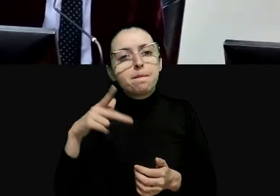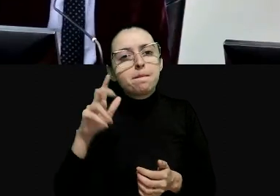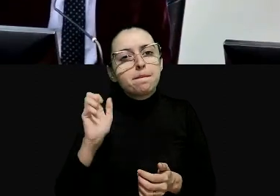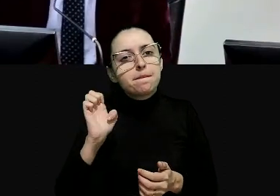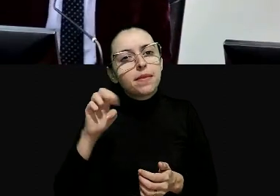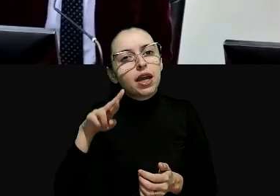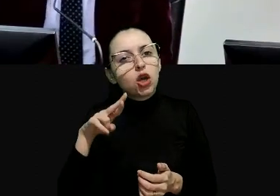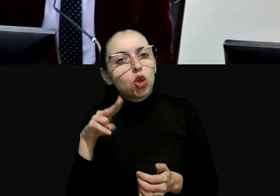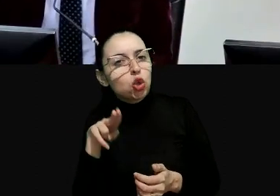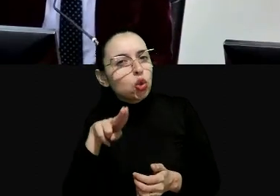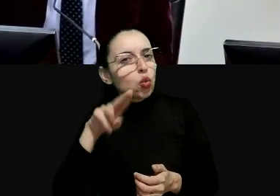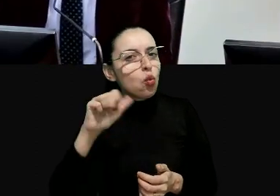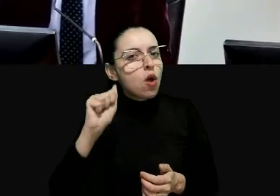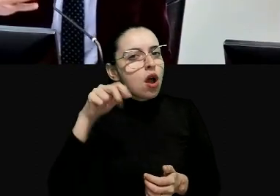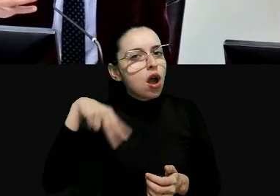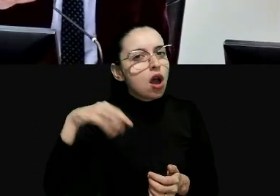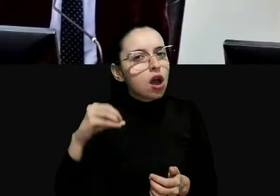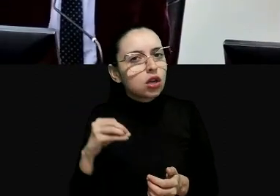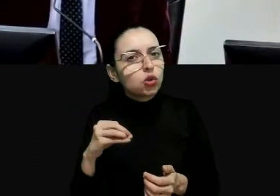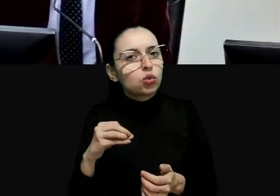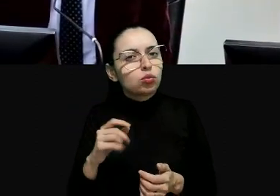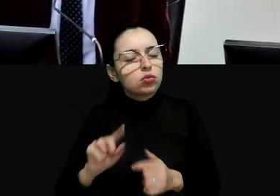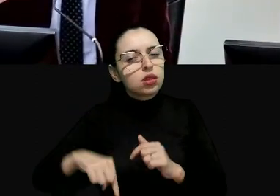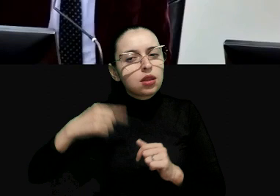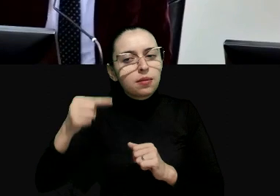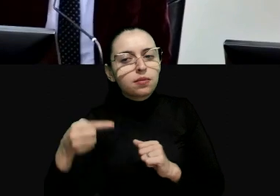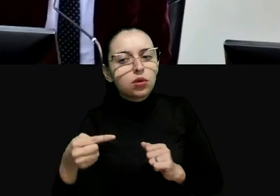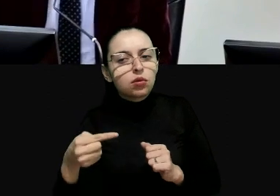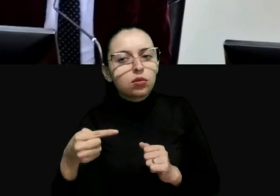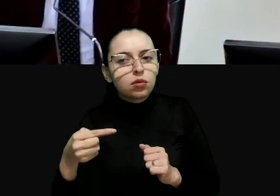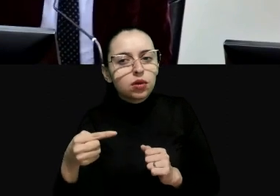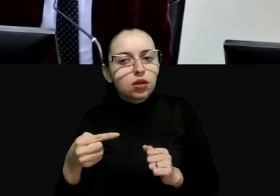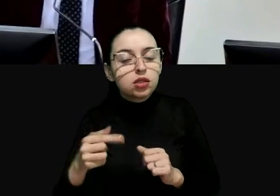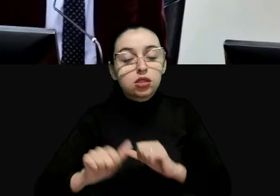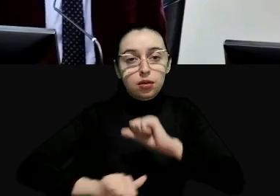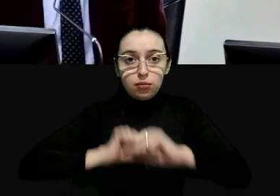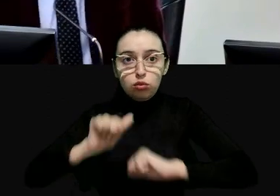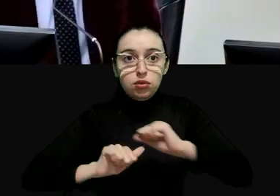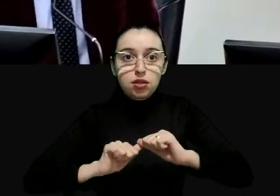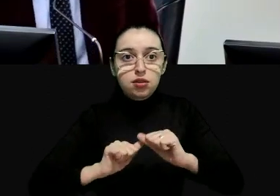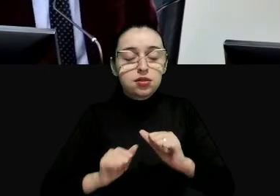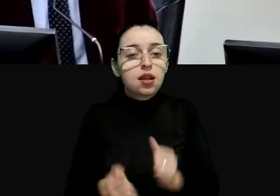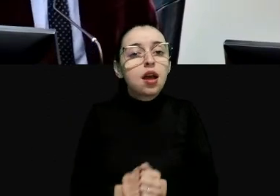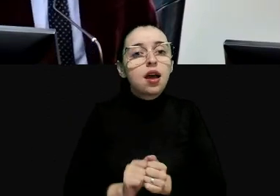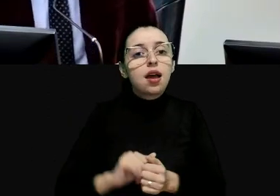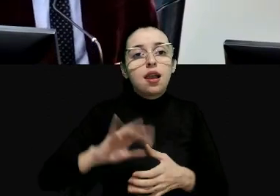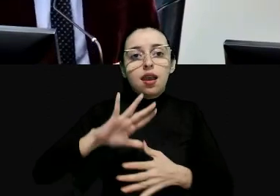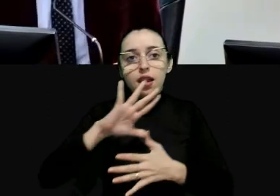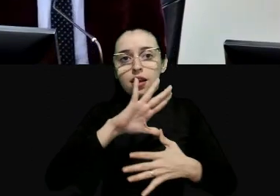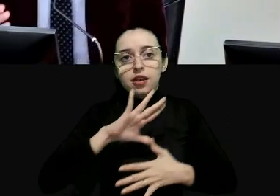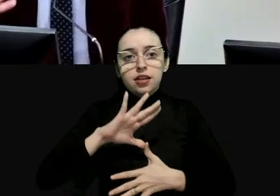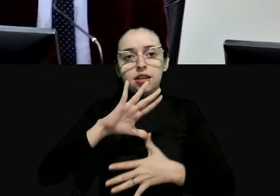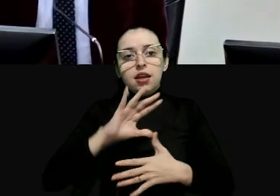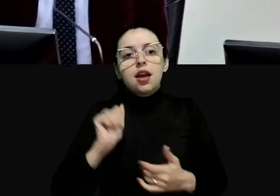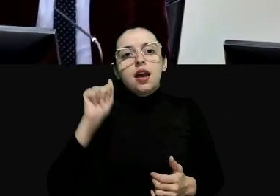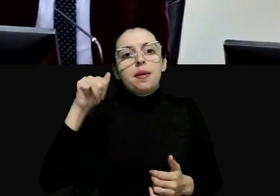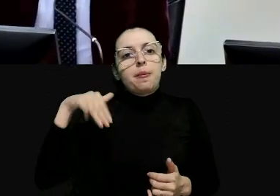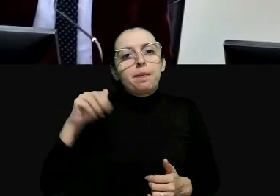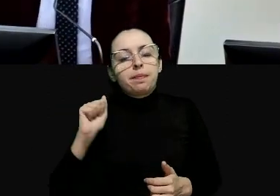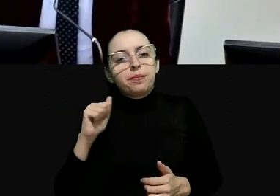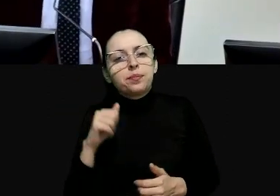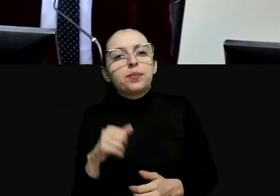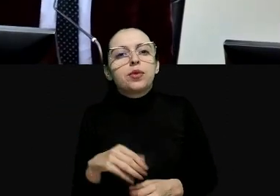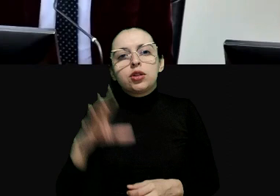pode dizer há um constitucionalismo transformador latino-americano e vocês